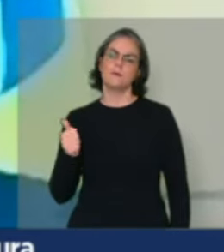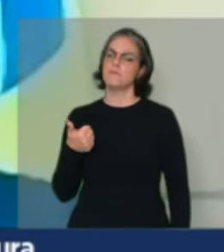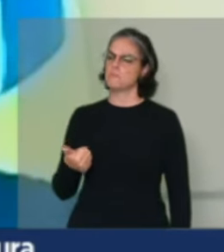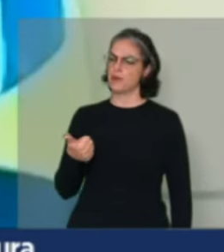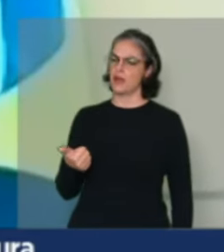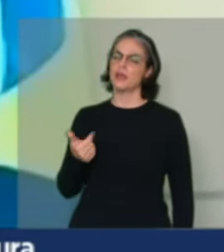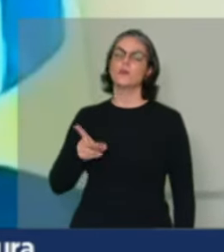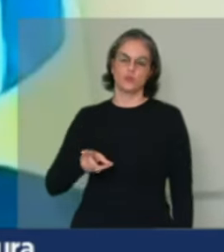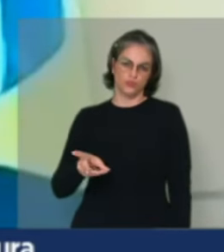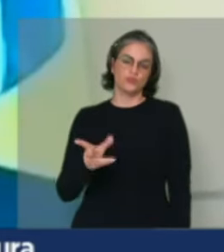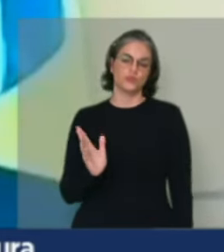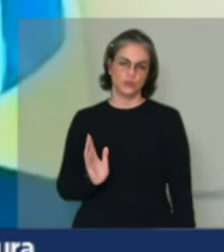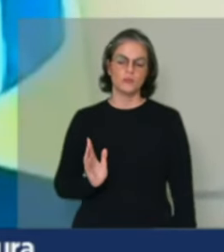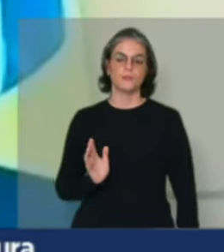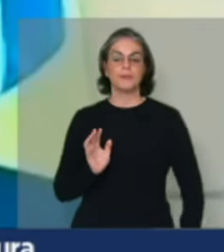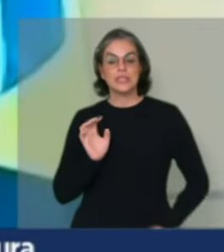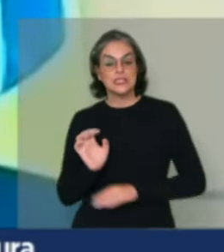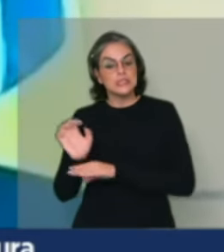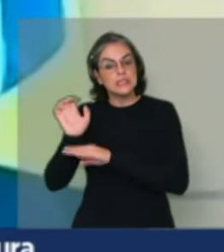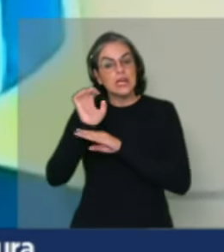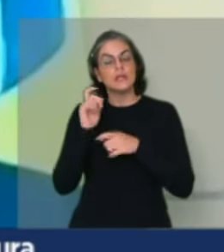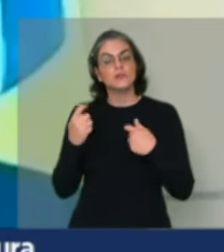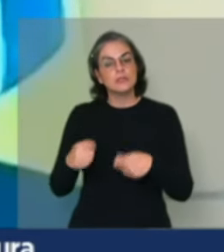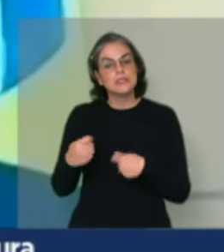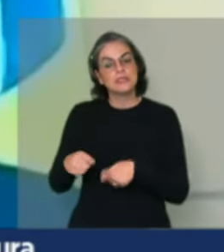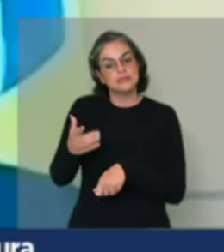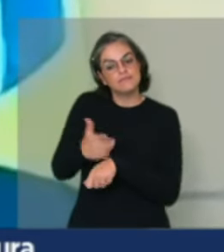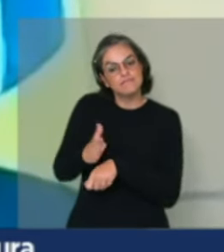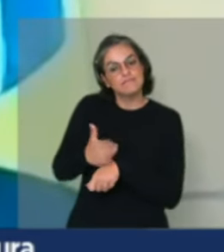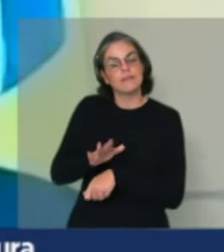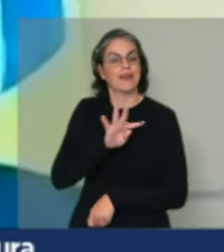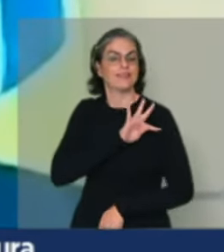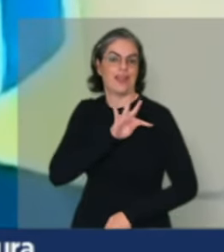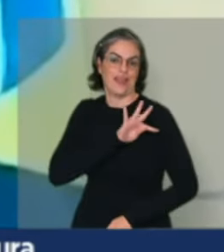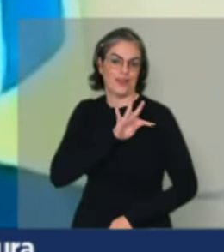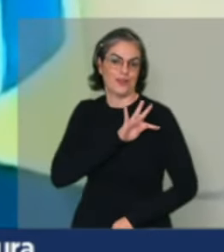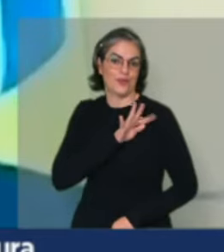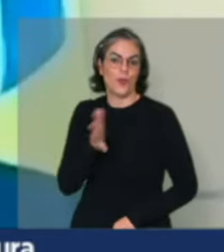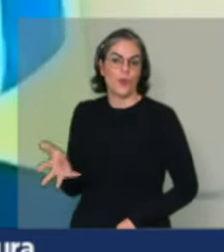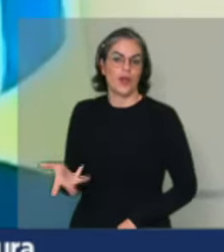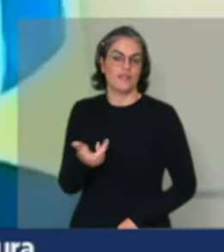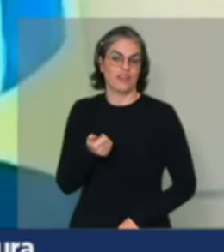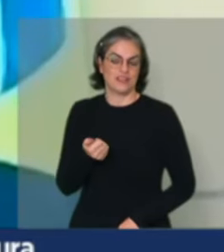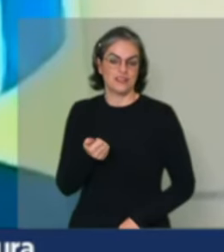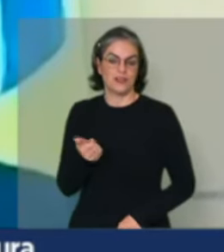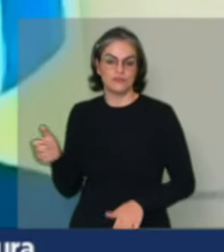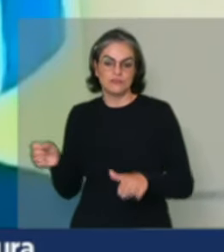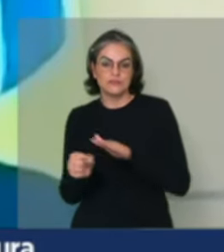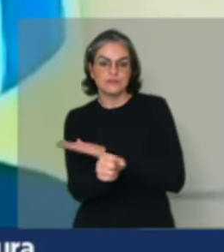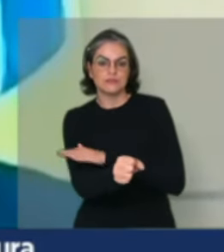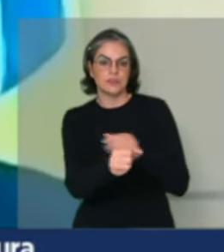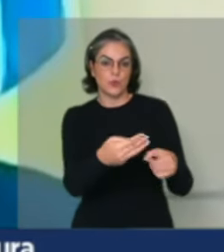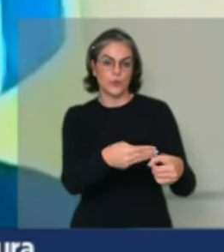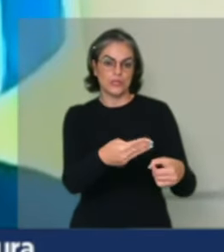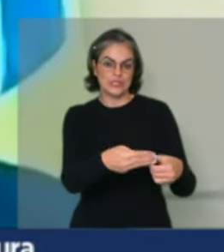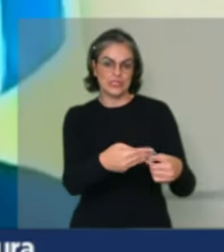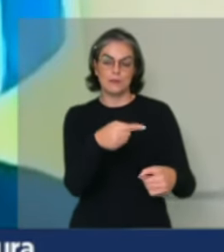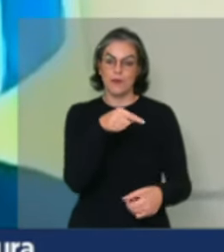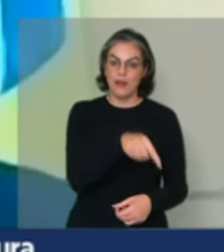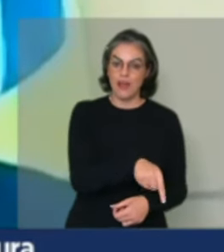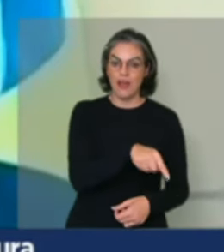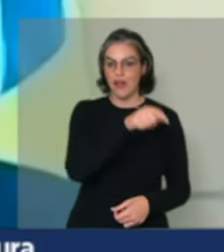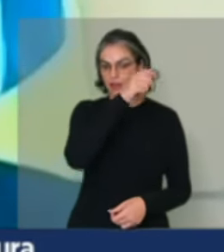Que os Estados venham fazer a qualificação dos técnicos para serem lotados nos municípios e que os municípios